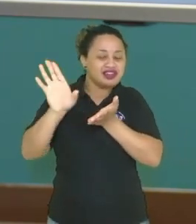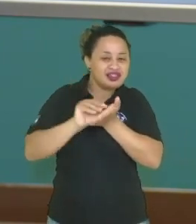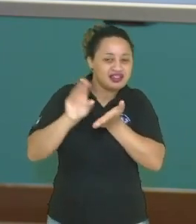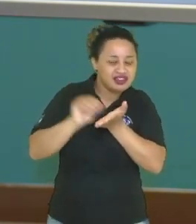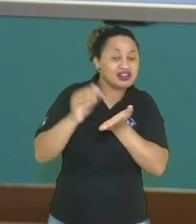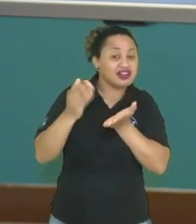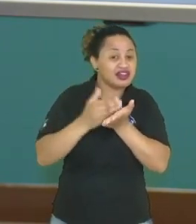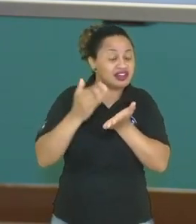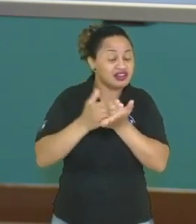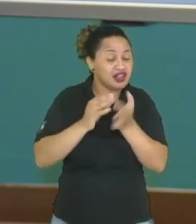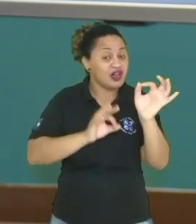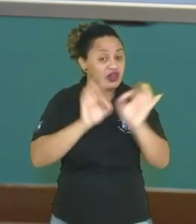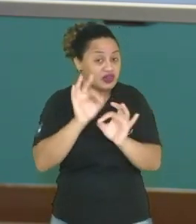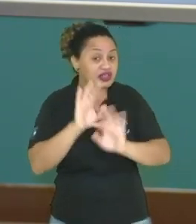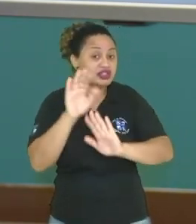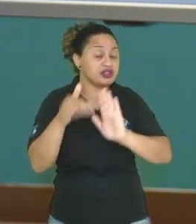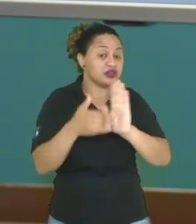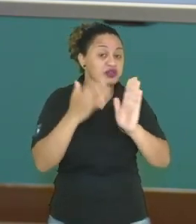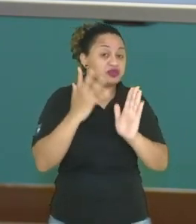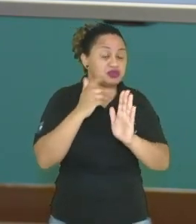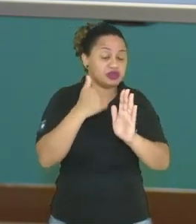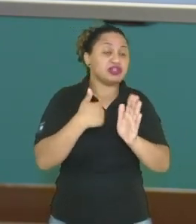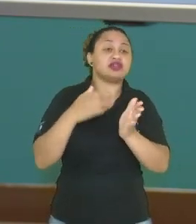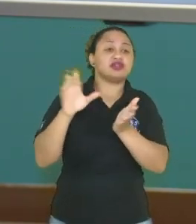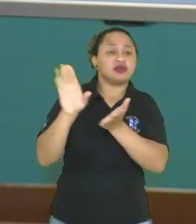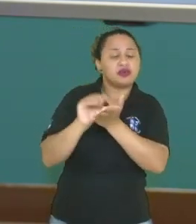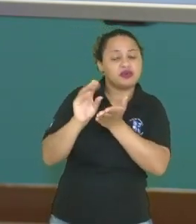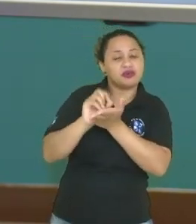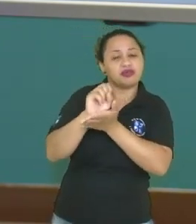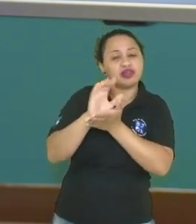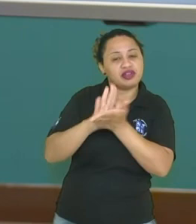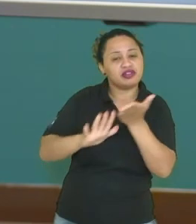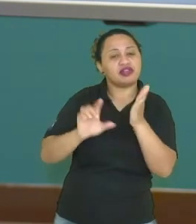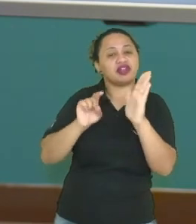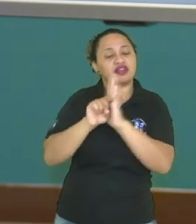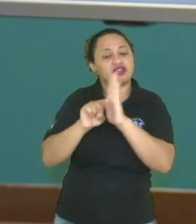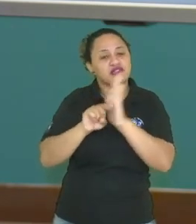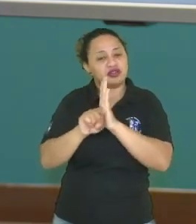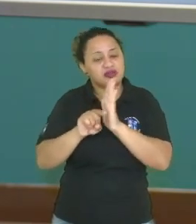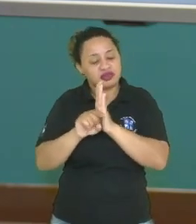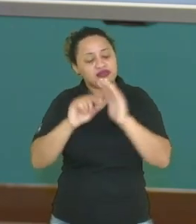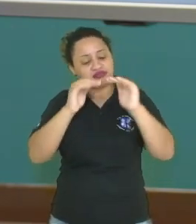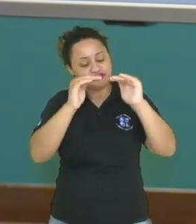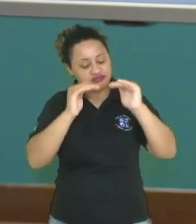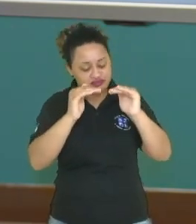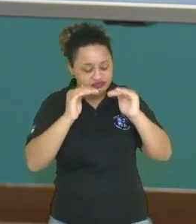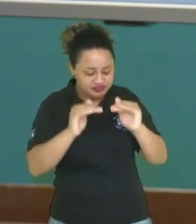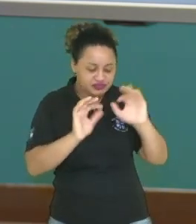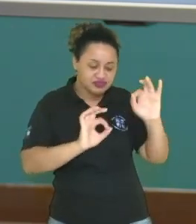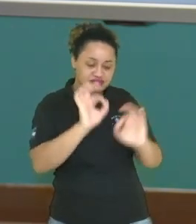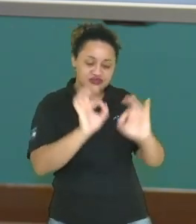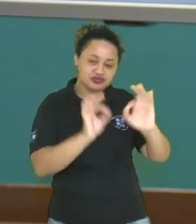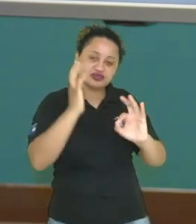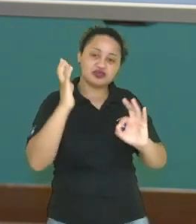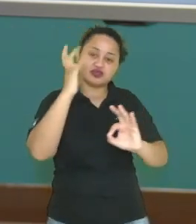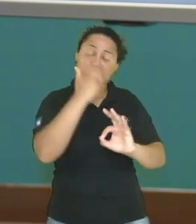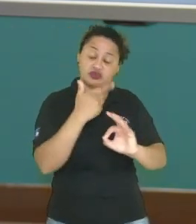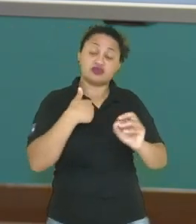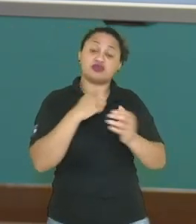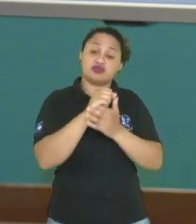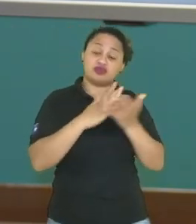O caderno está aí, mantém organizado, tá? Suas anotações, sempre dando um espacinho de uma para a outra para a organização ficar